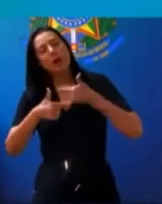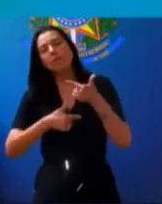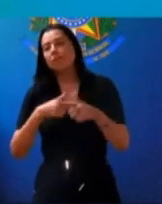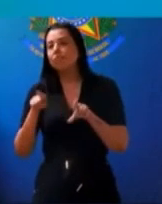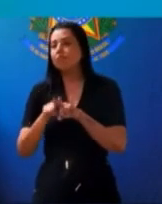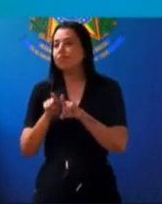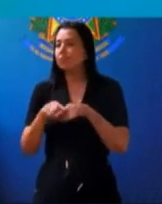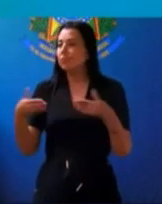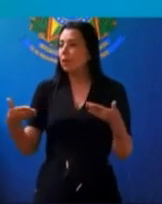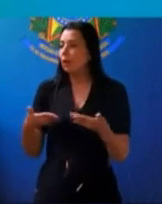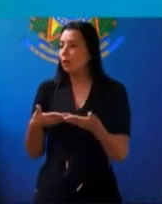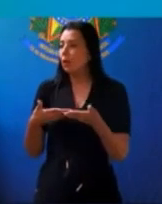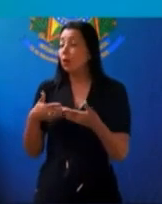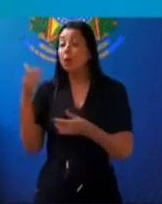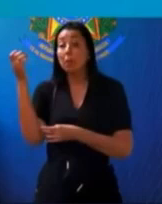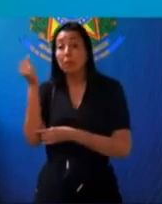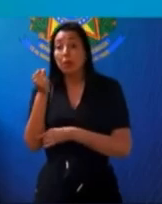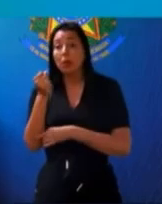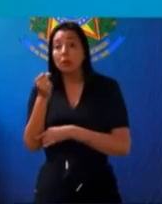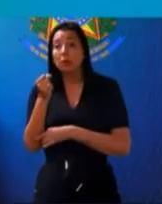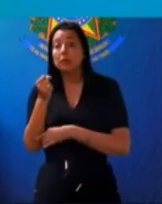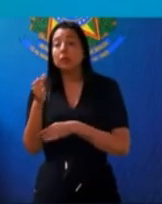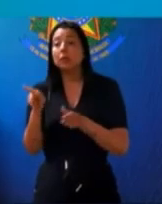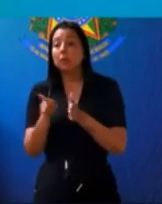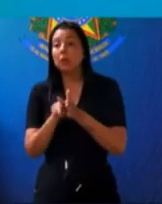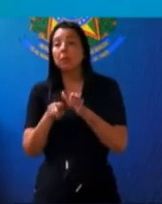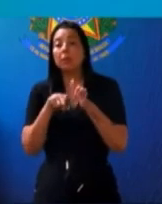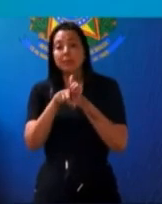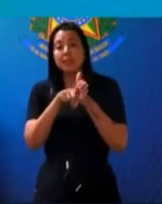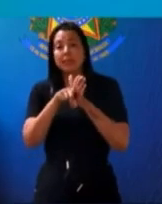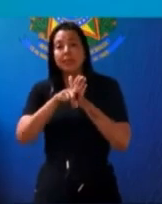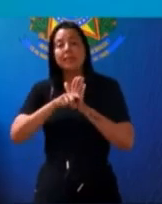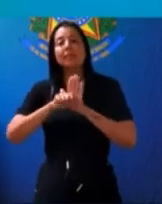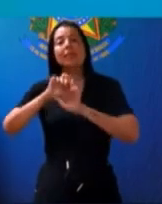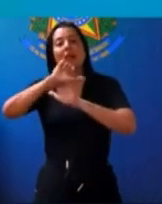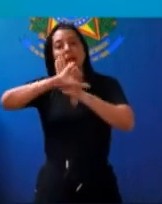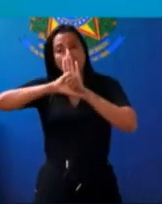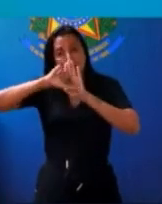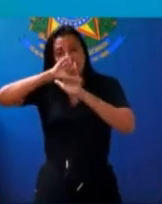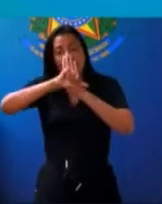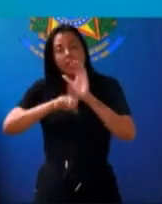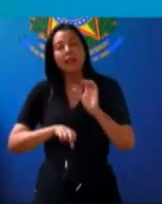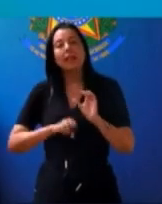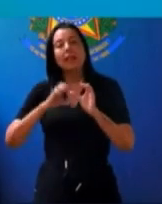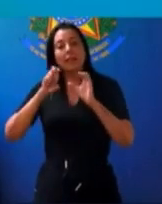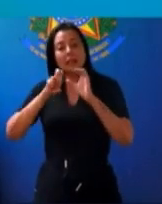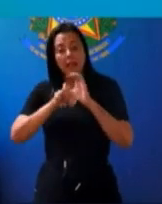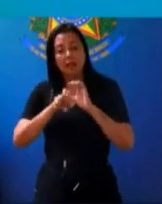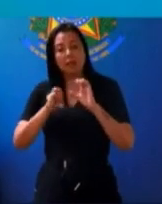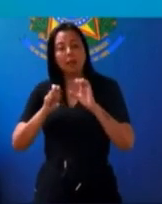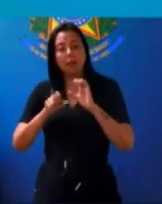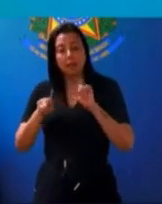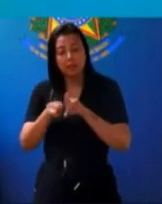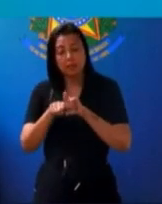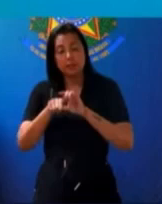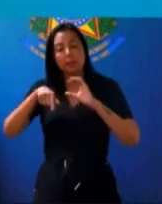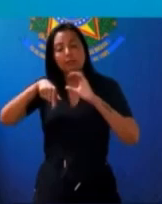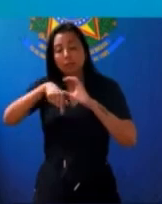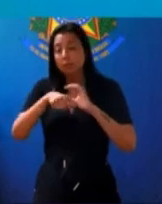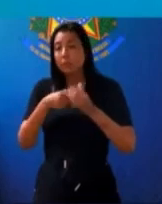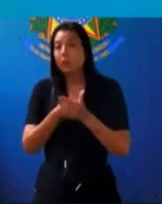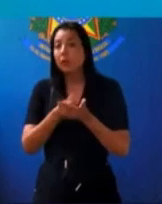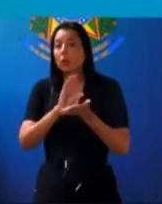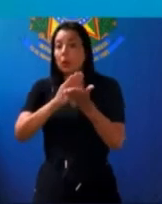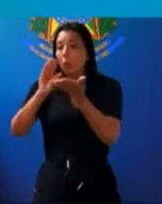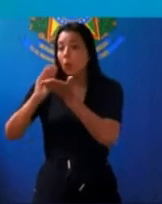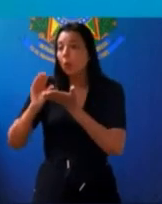atualização das bolsas de pesquisa do CNPq e da CAPES, que é vinculado ao Ministério da Educação, é essencial na formação do capital